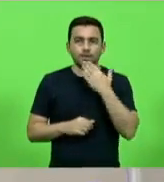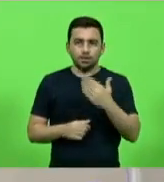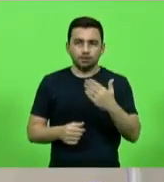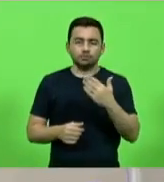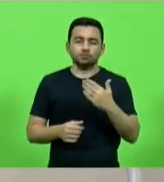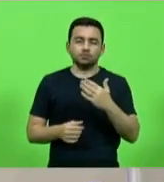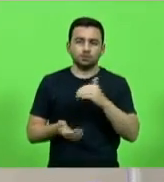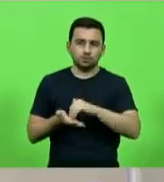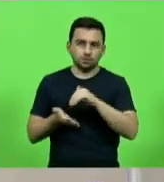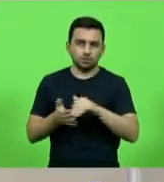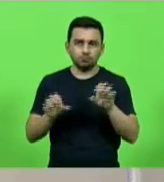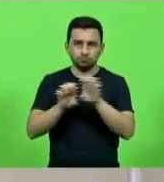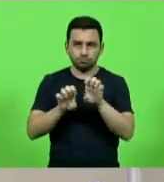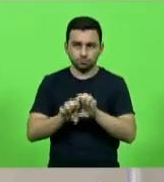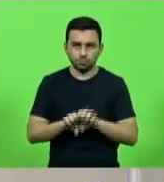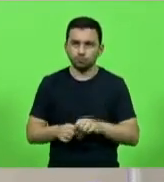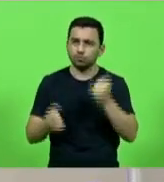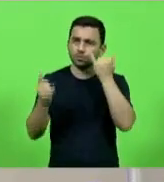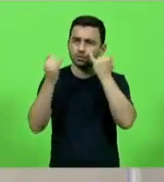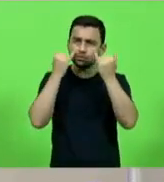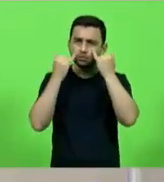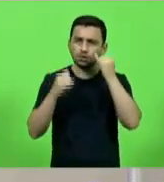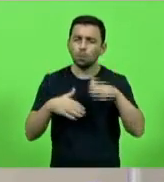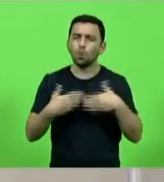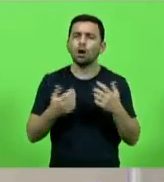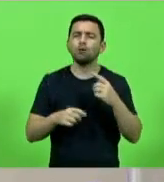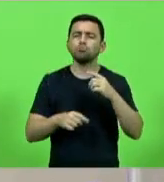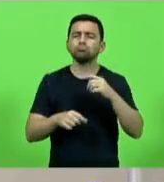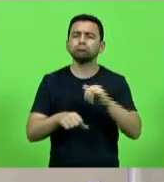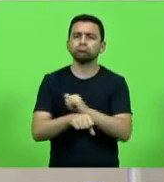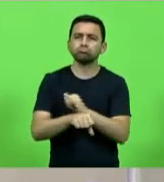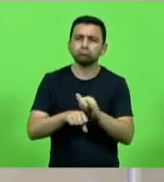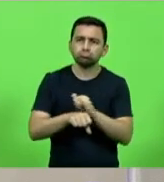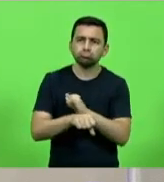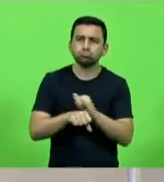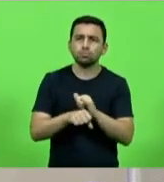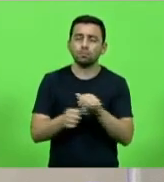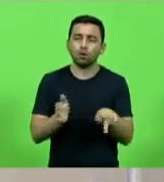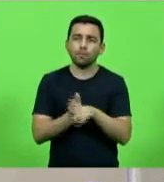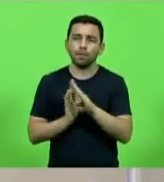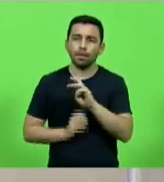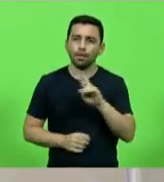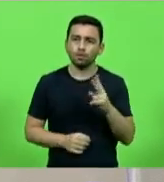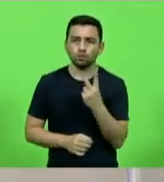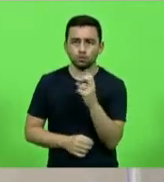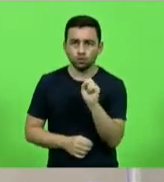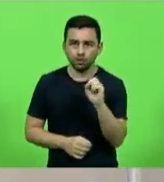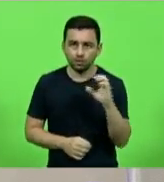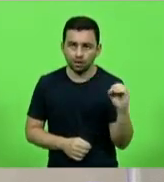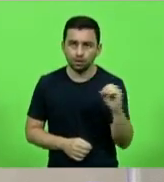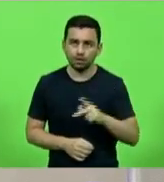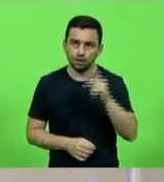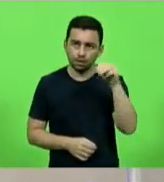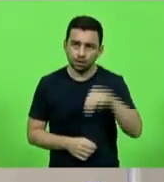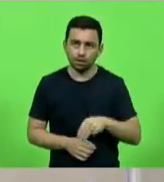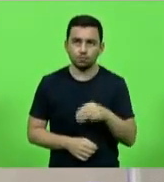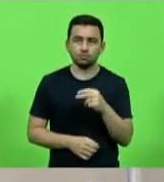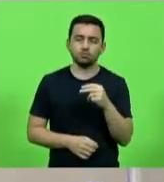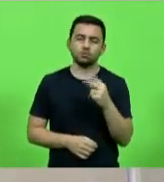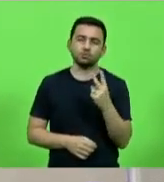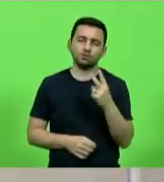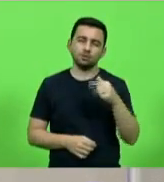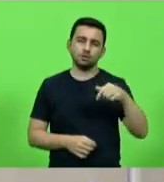Estado de Santa Catarina informações acerca das medidas tomadas para a liberação da BR-280 entre os quilômetros 179 até o quilômetro